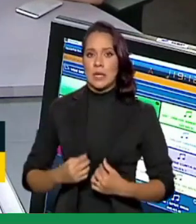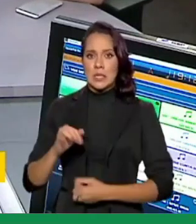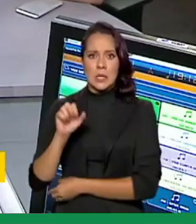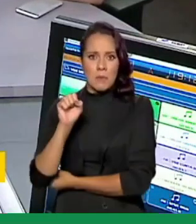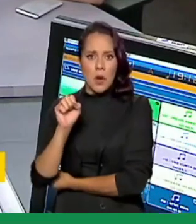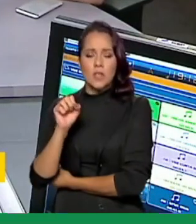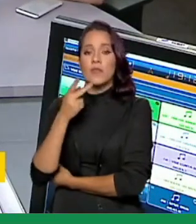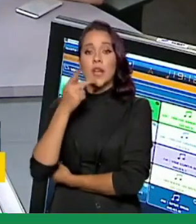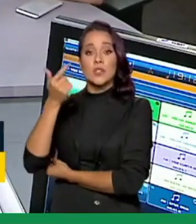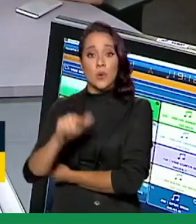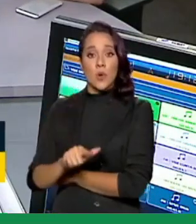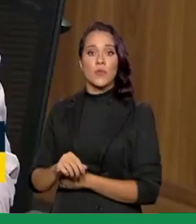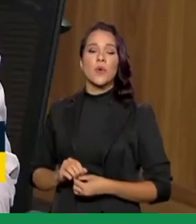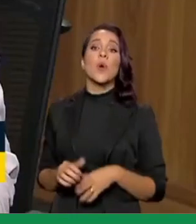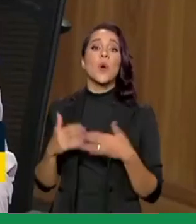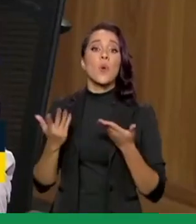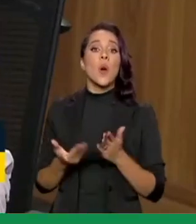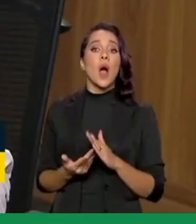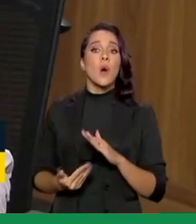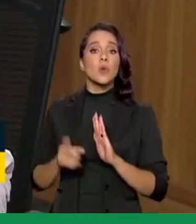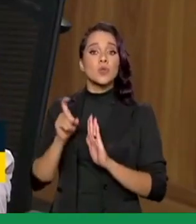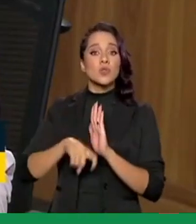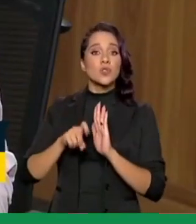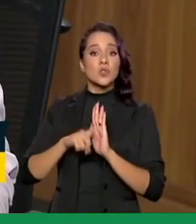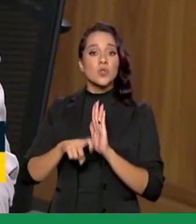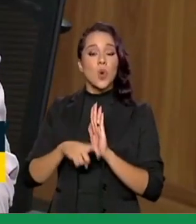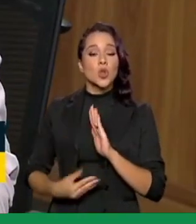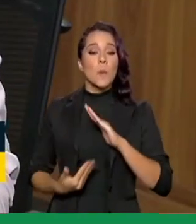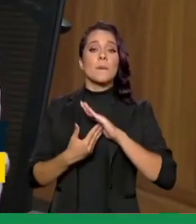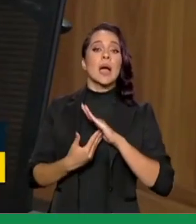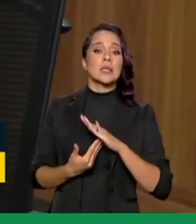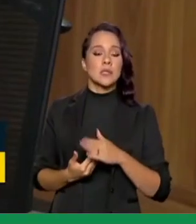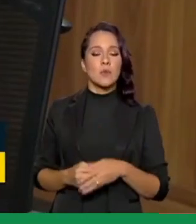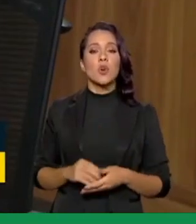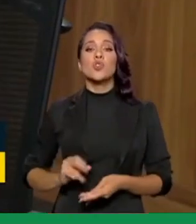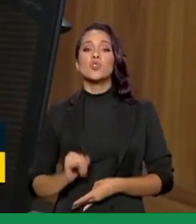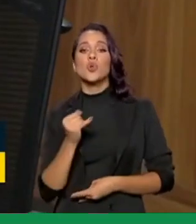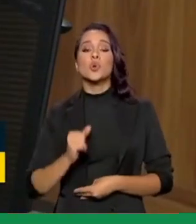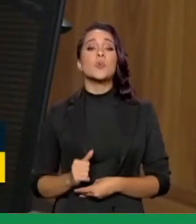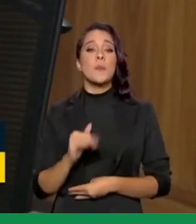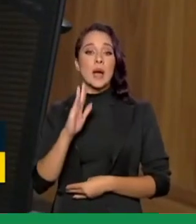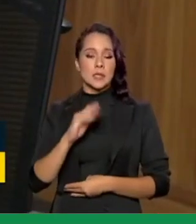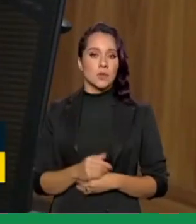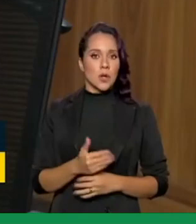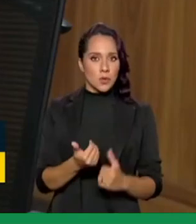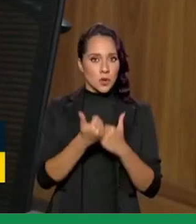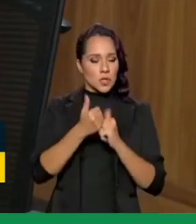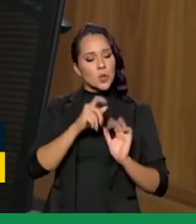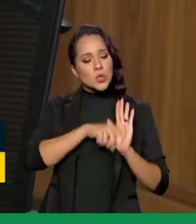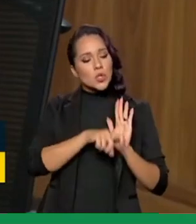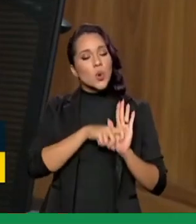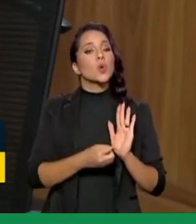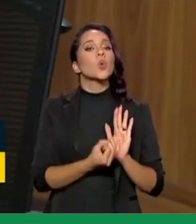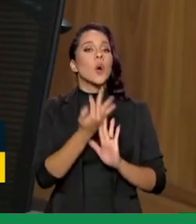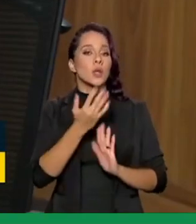por favor, então, repetir para a gente qual é a taxa máxima de juros e qual a parte máxima do auxílio que pode ficar